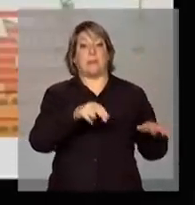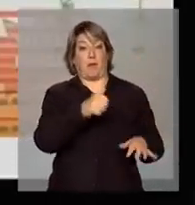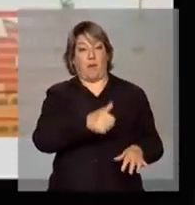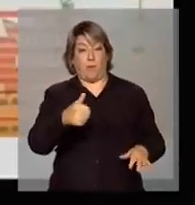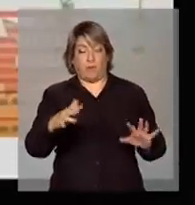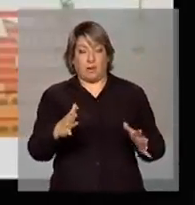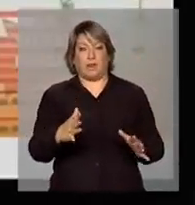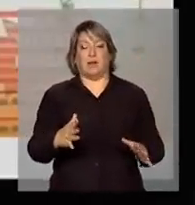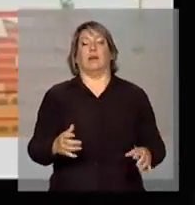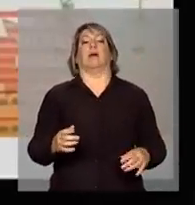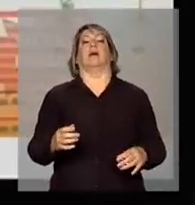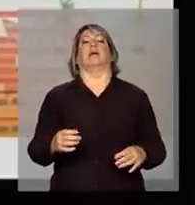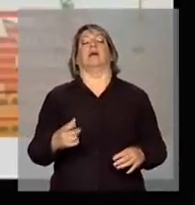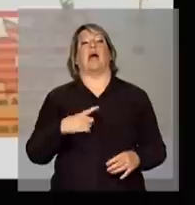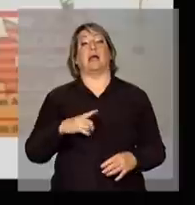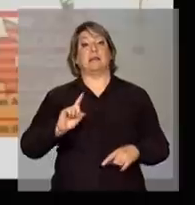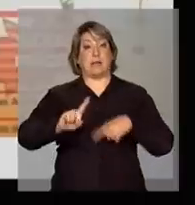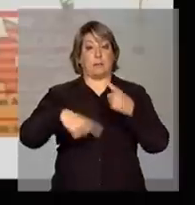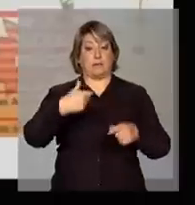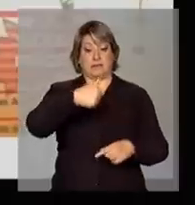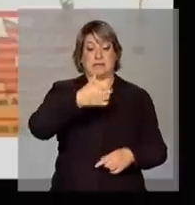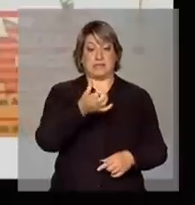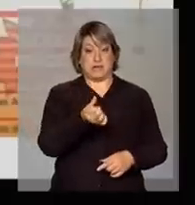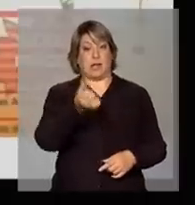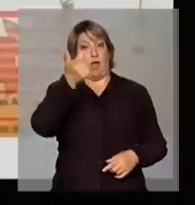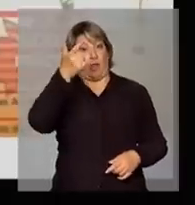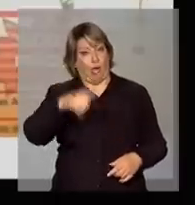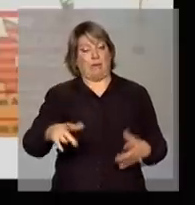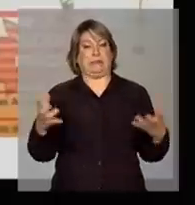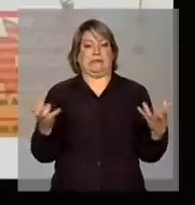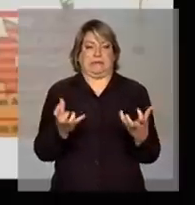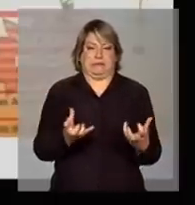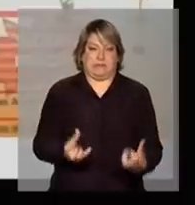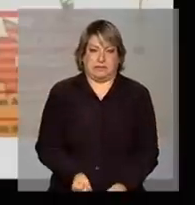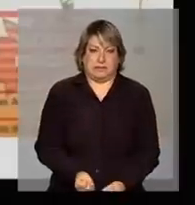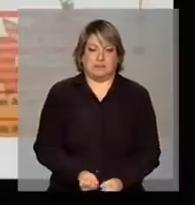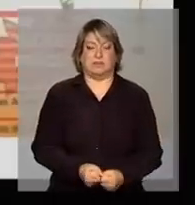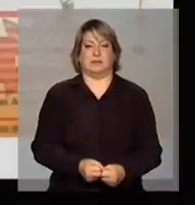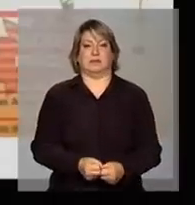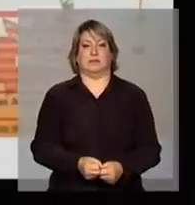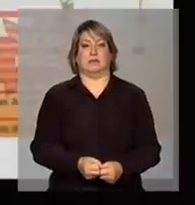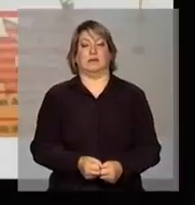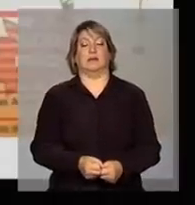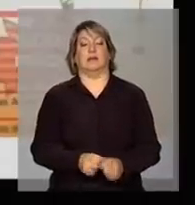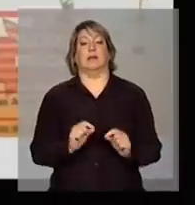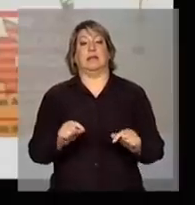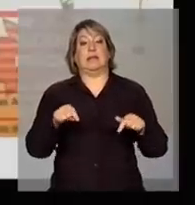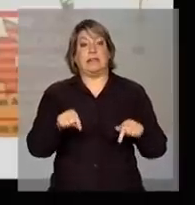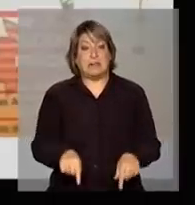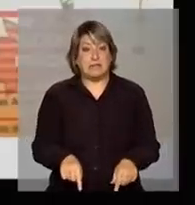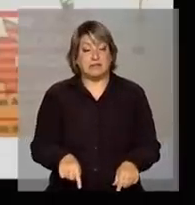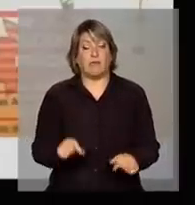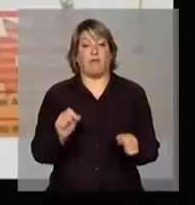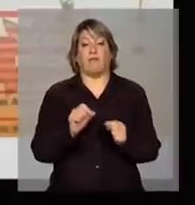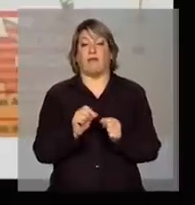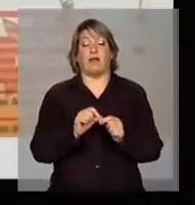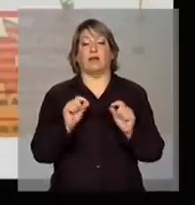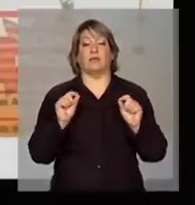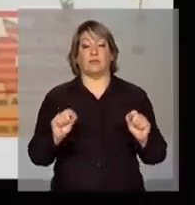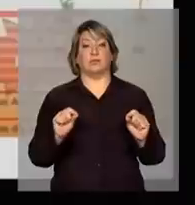sexta, novamente, teve aqui uma nova estiagem, e isso proporcionou